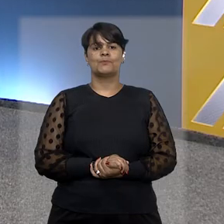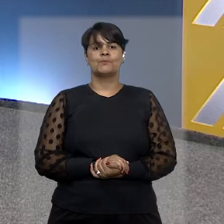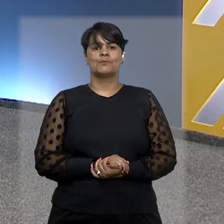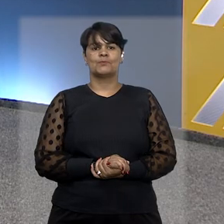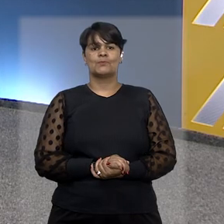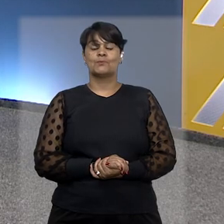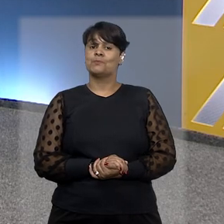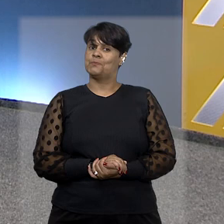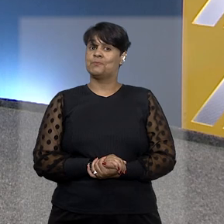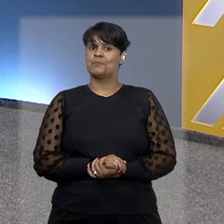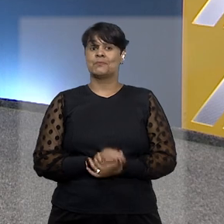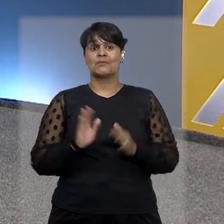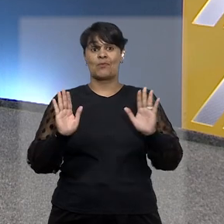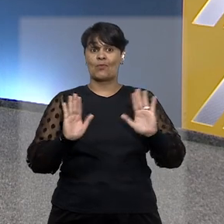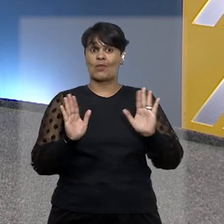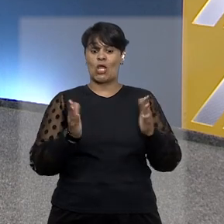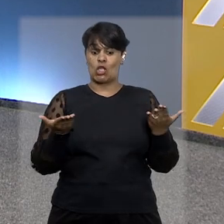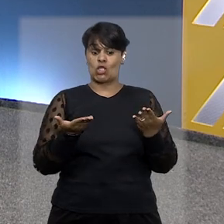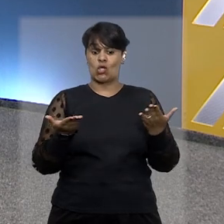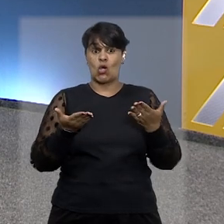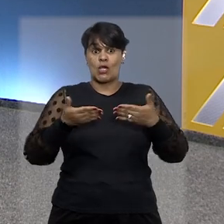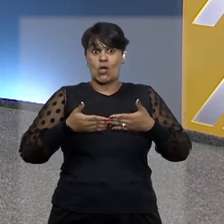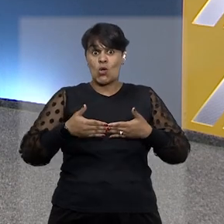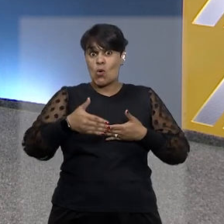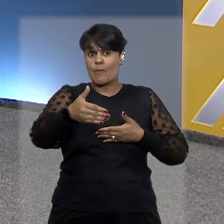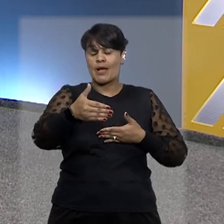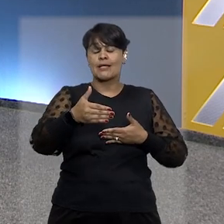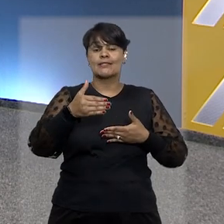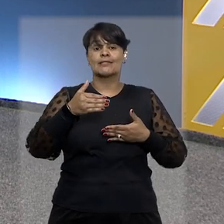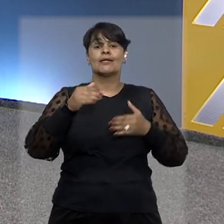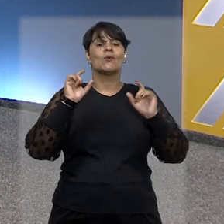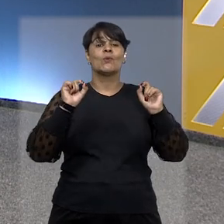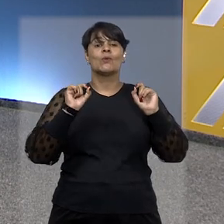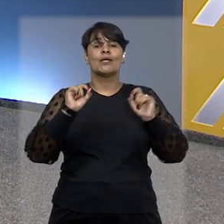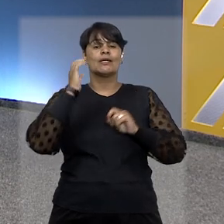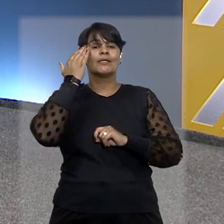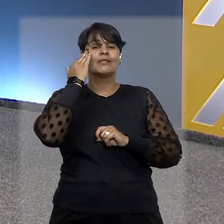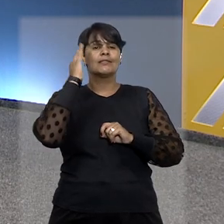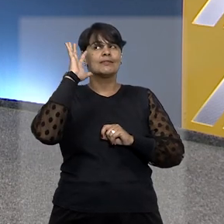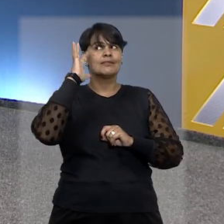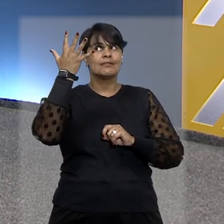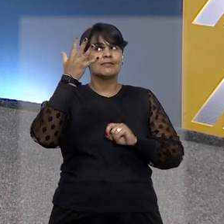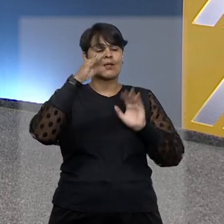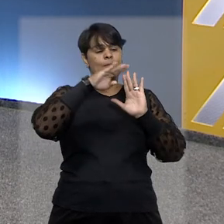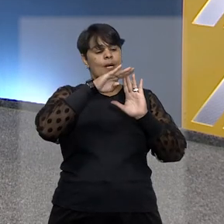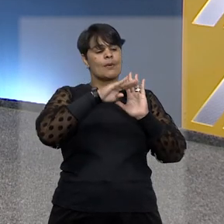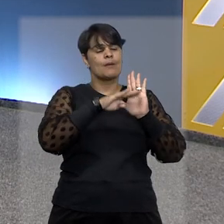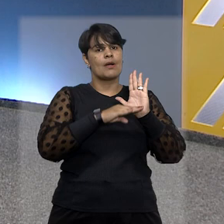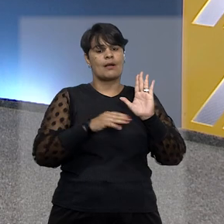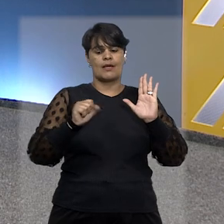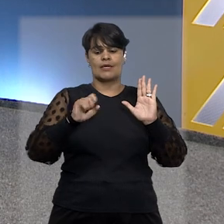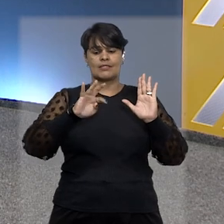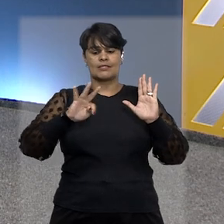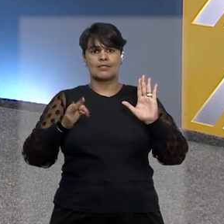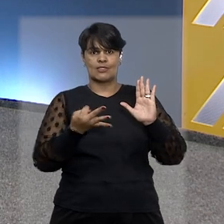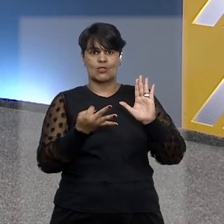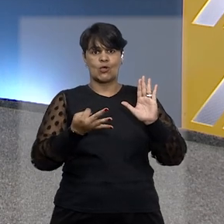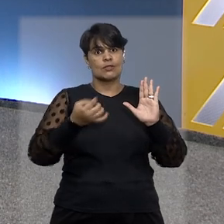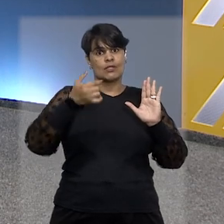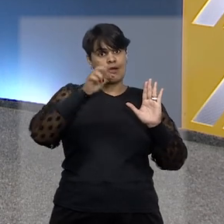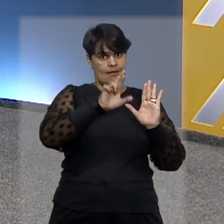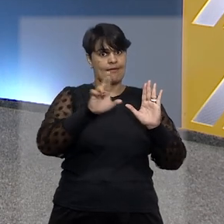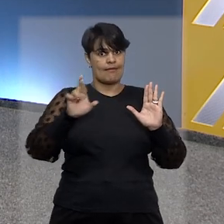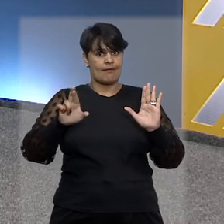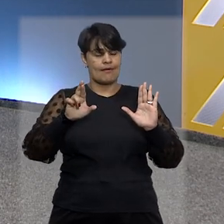E começamos este programa com os entendimentos fixados pelo STJ em caráter repetitivo